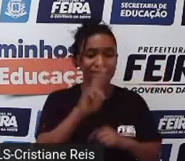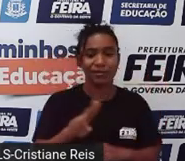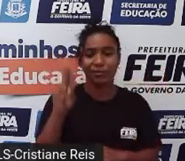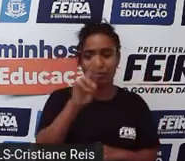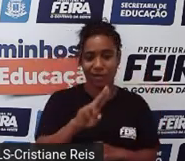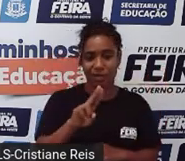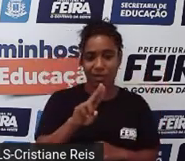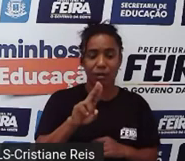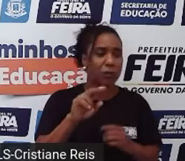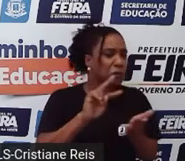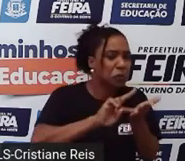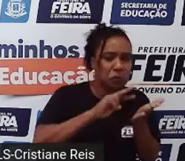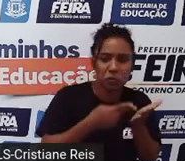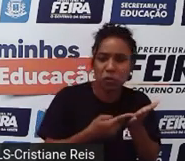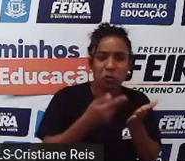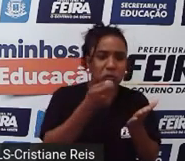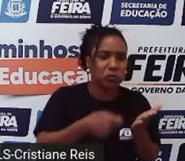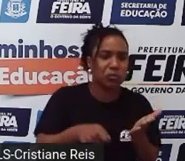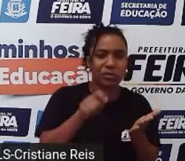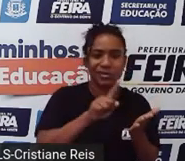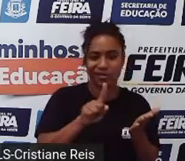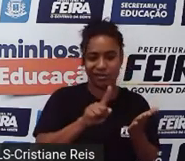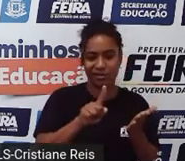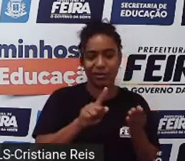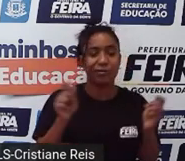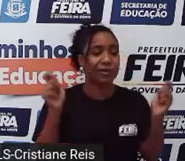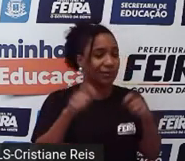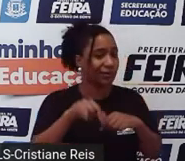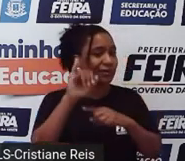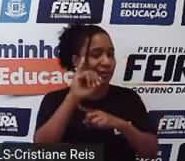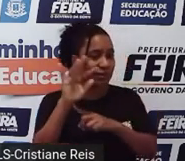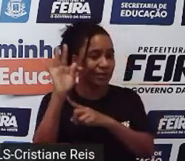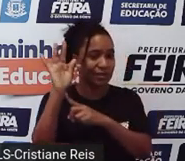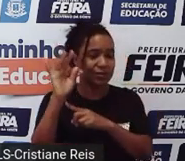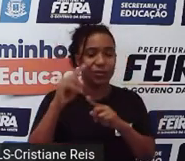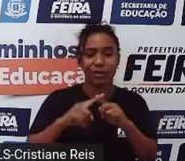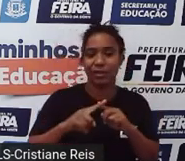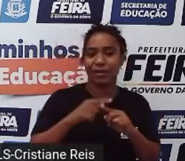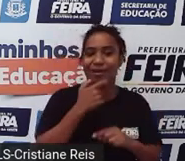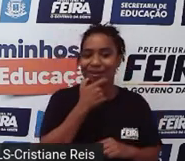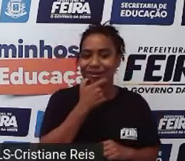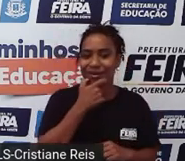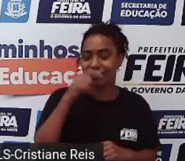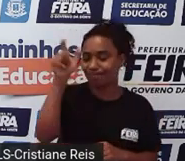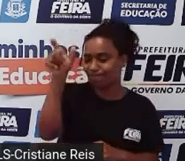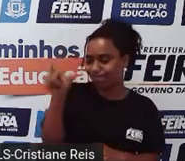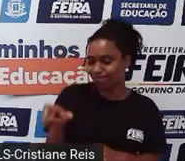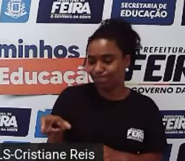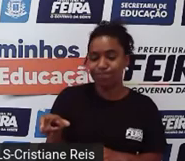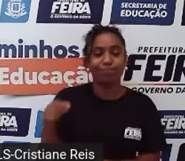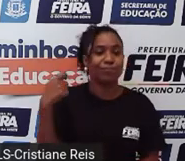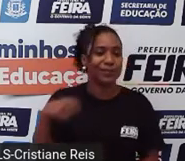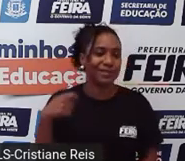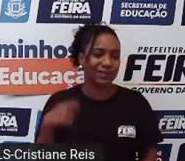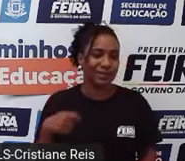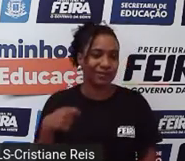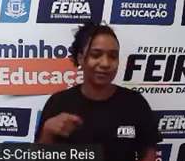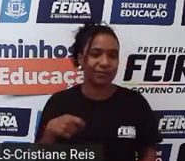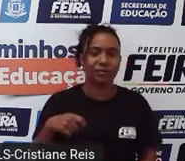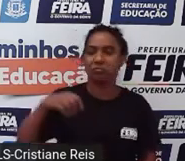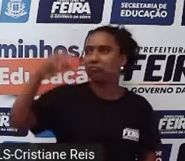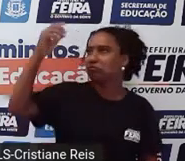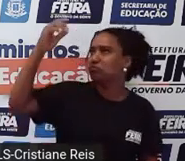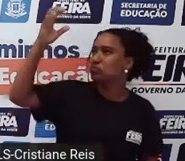porque no inglês não existe frase sem sujeito. Observe que aqui, no Brasil, a gente diz, está